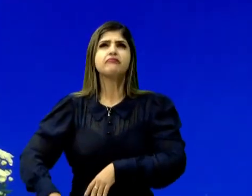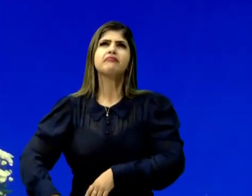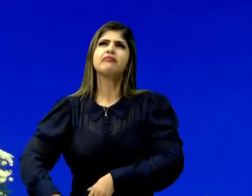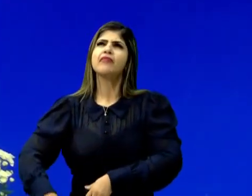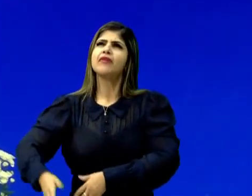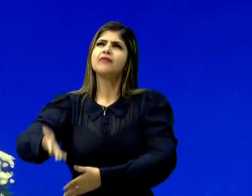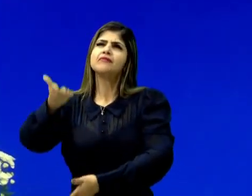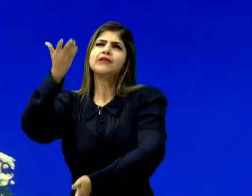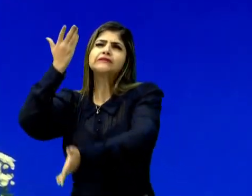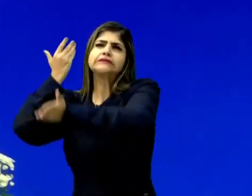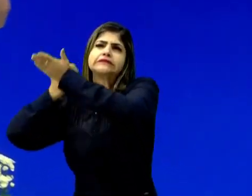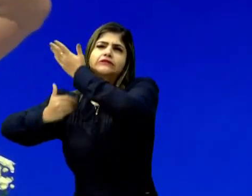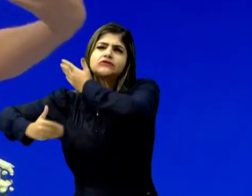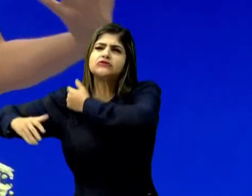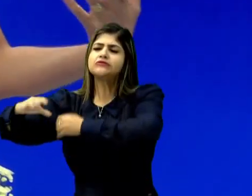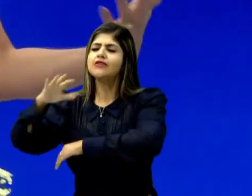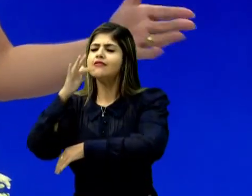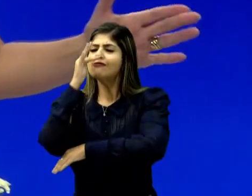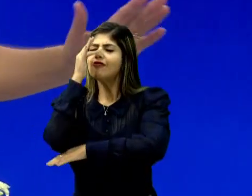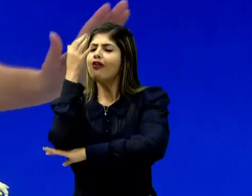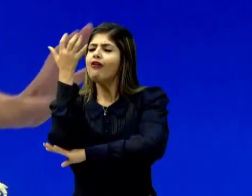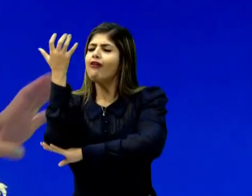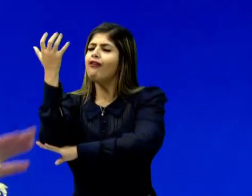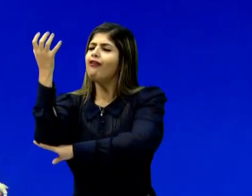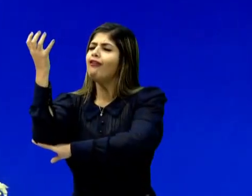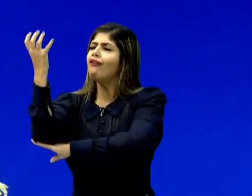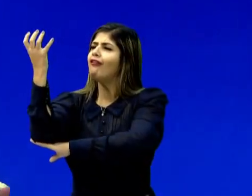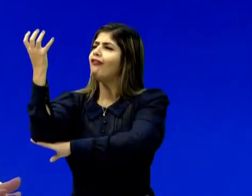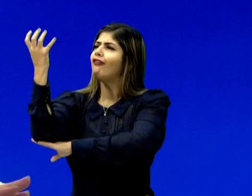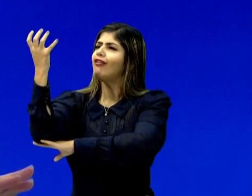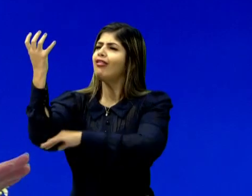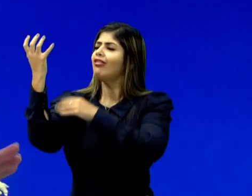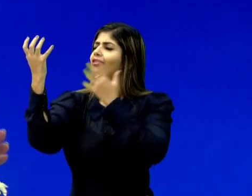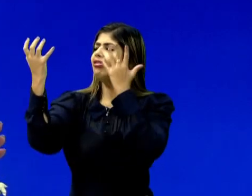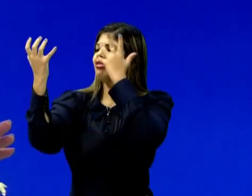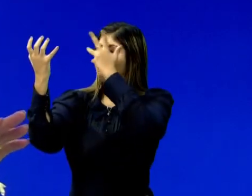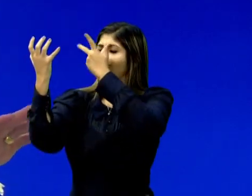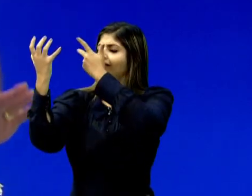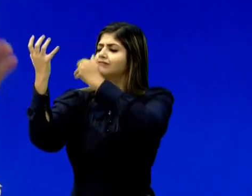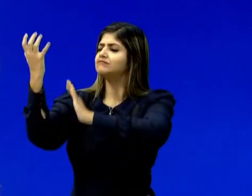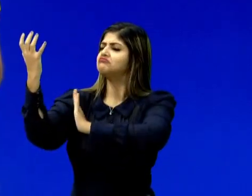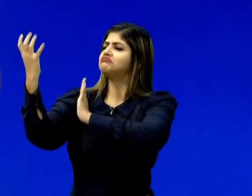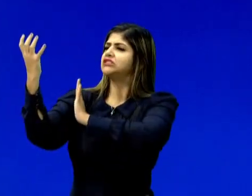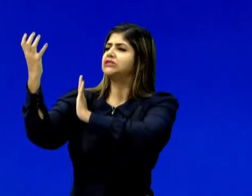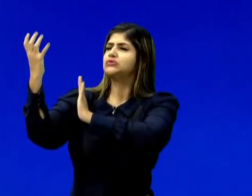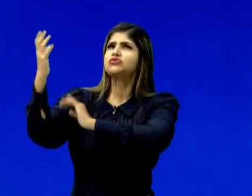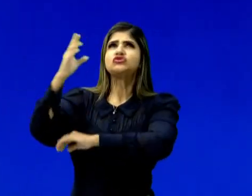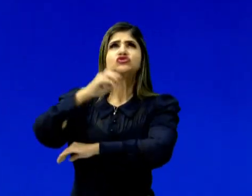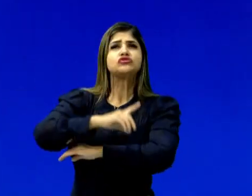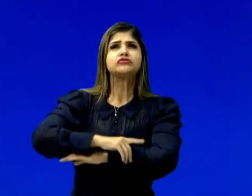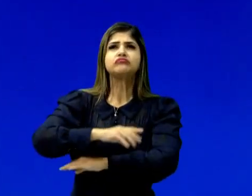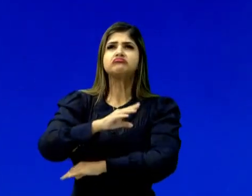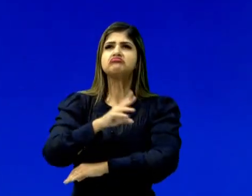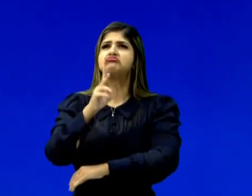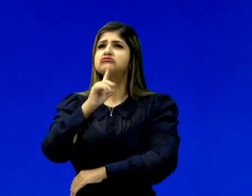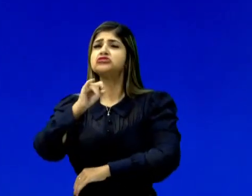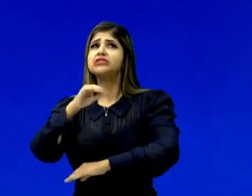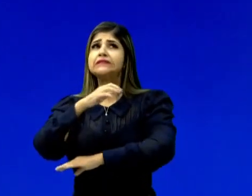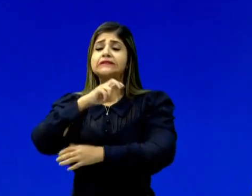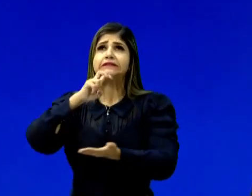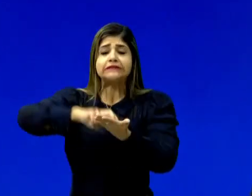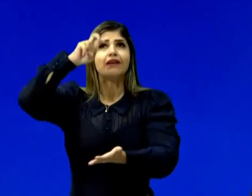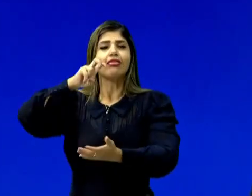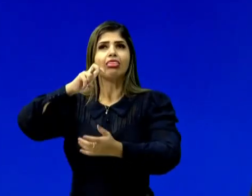vez uma margarida linda que estava no jardim. Um dia de manhã, bem cedinho, a